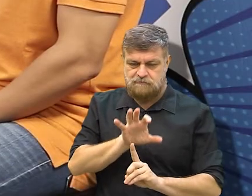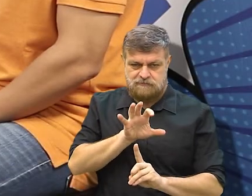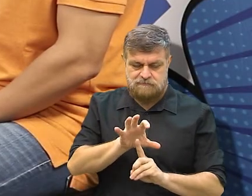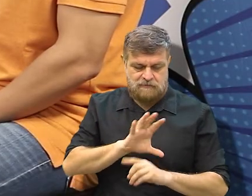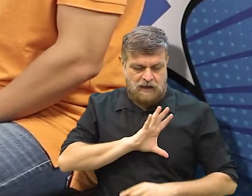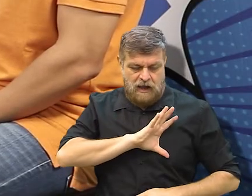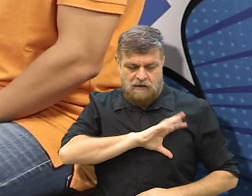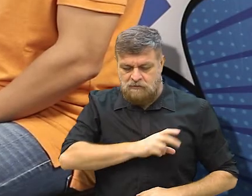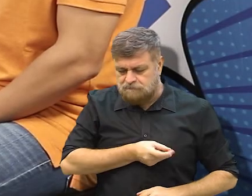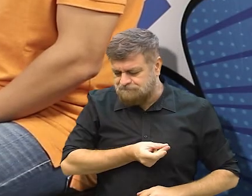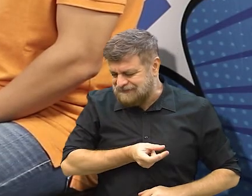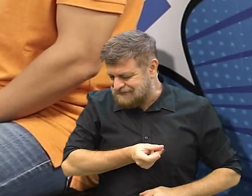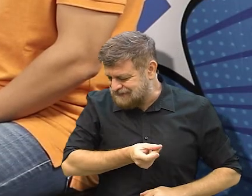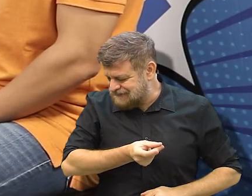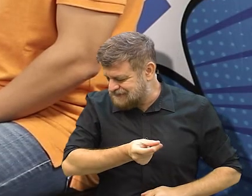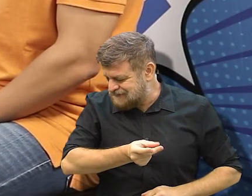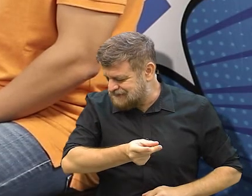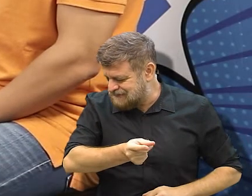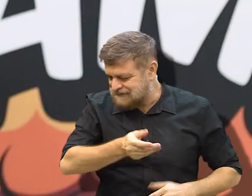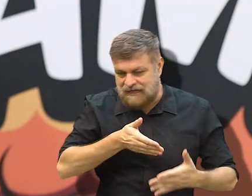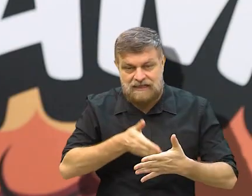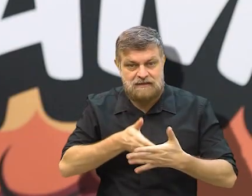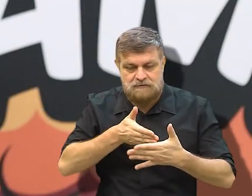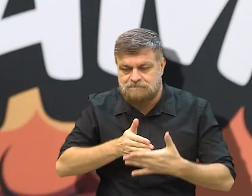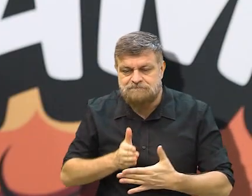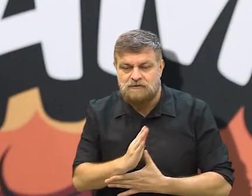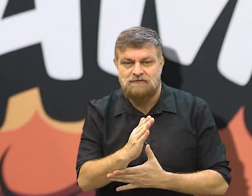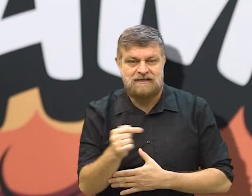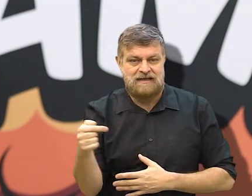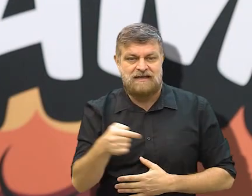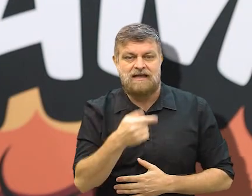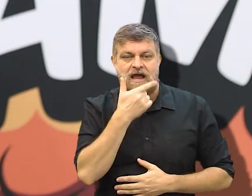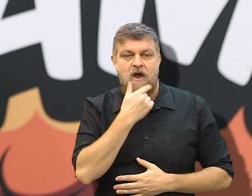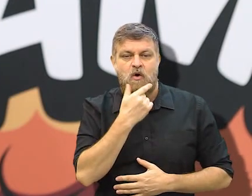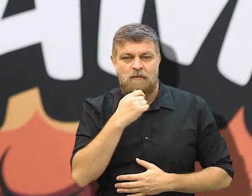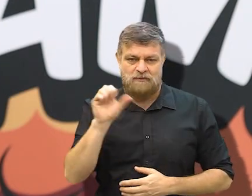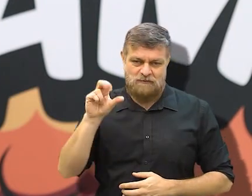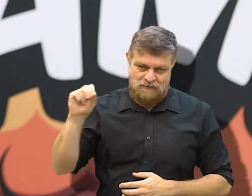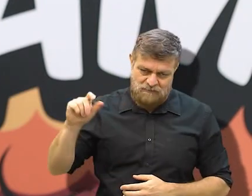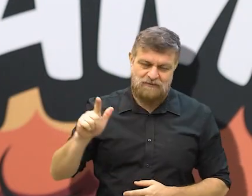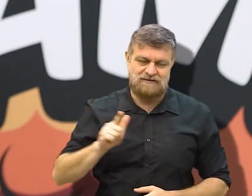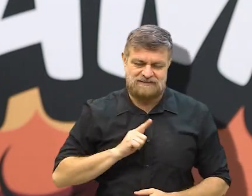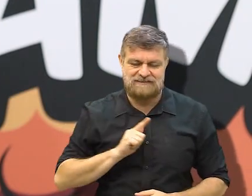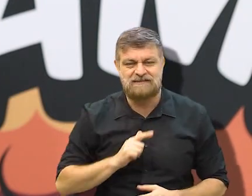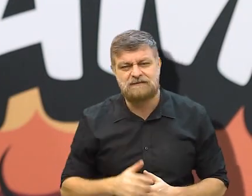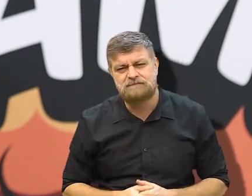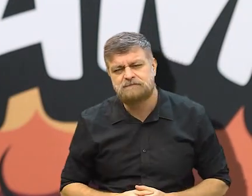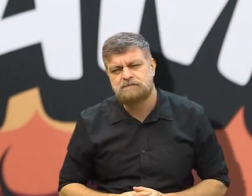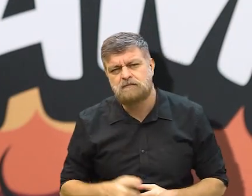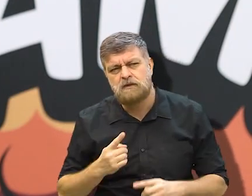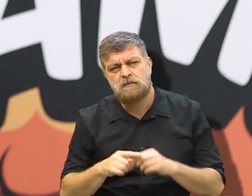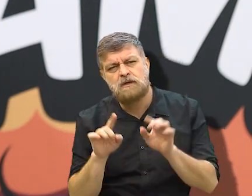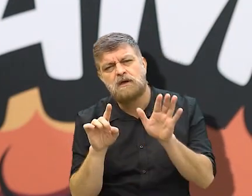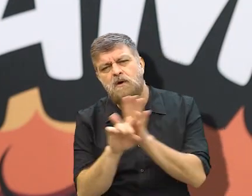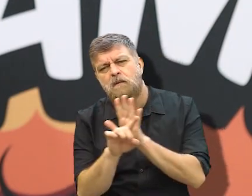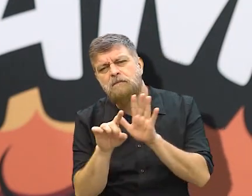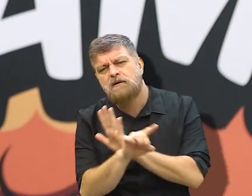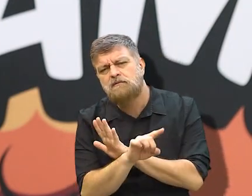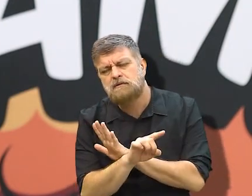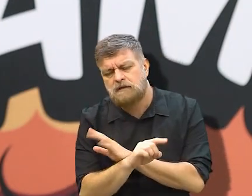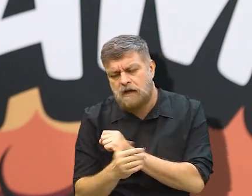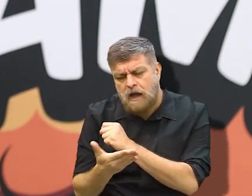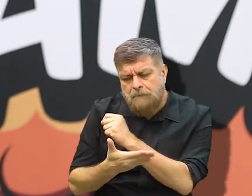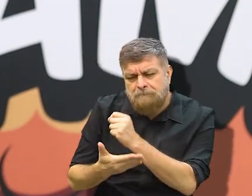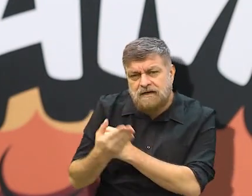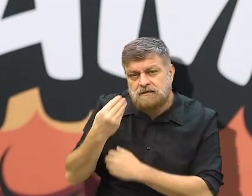incondicional que o narrador tinha pela sua mano. Olha só, por que eu perguntei se é